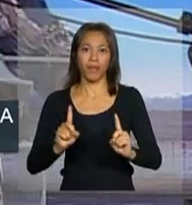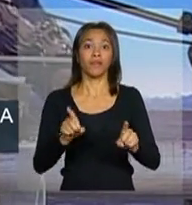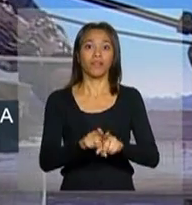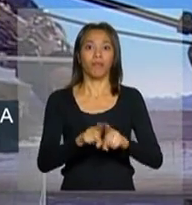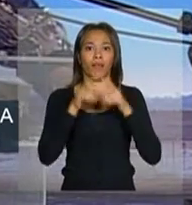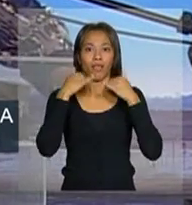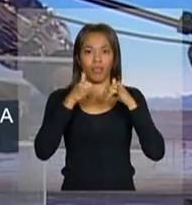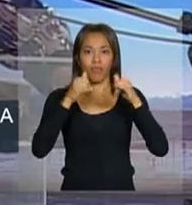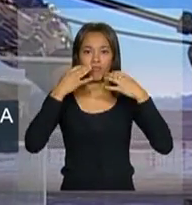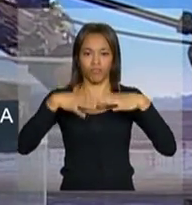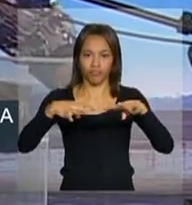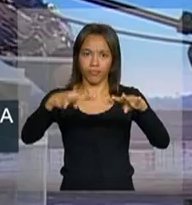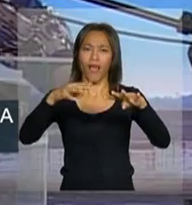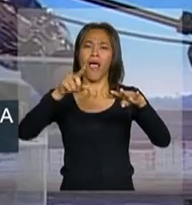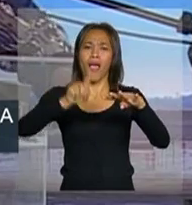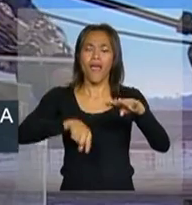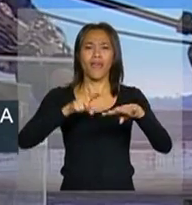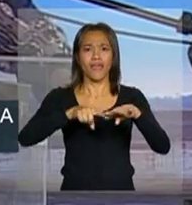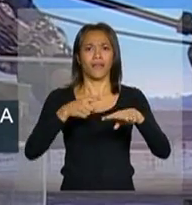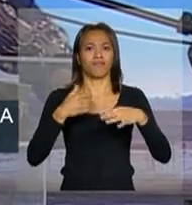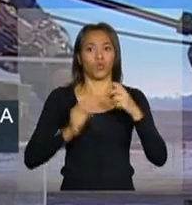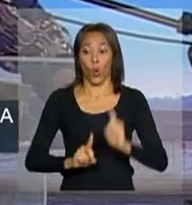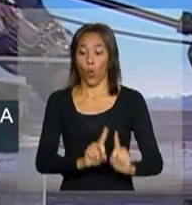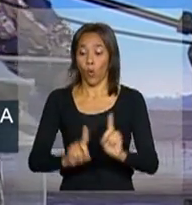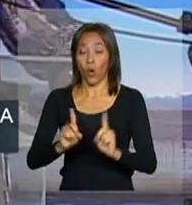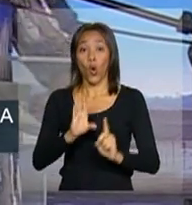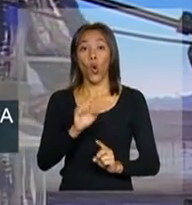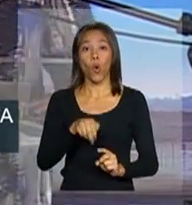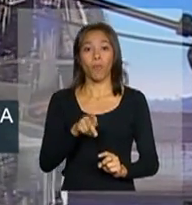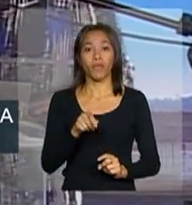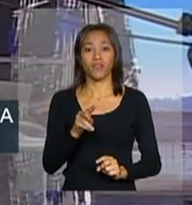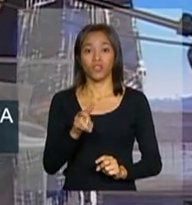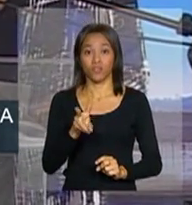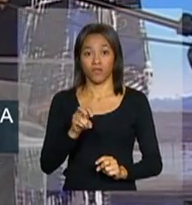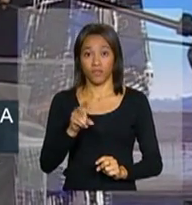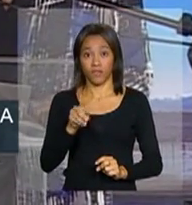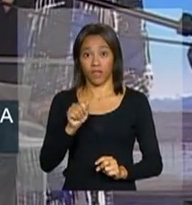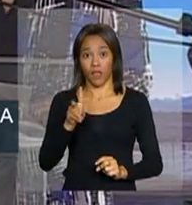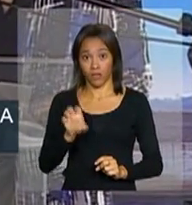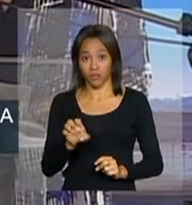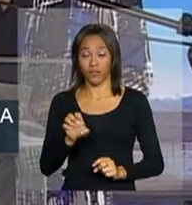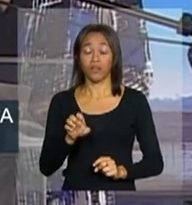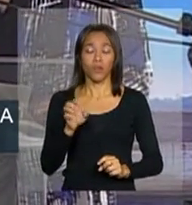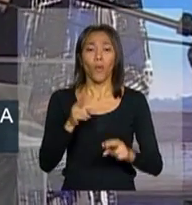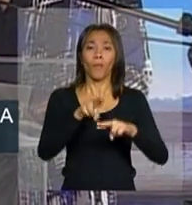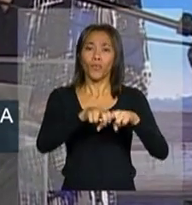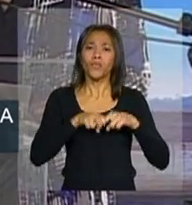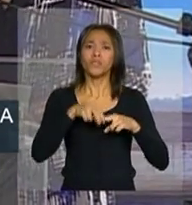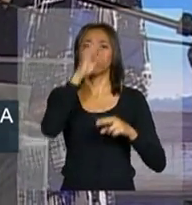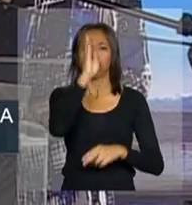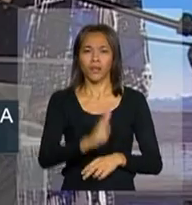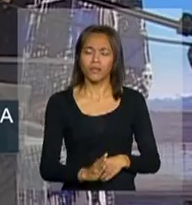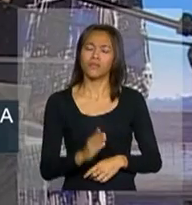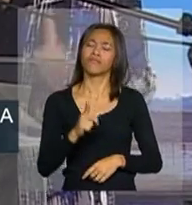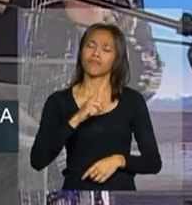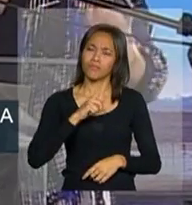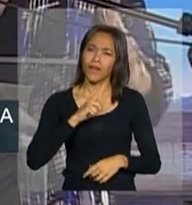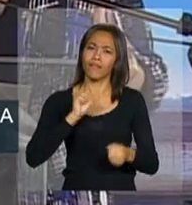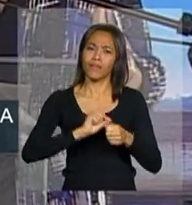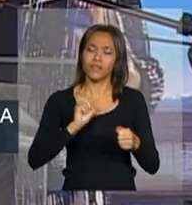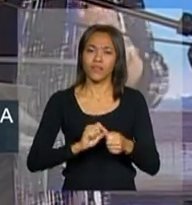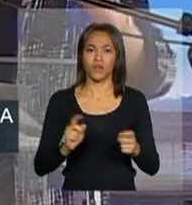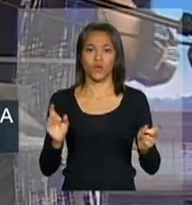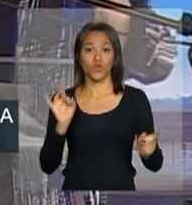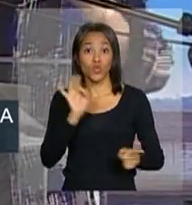elétrica também é um fator de competitividade. Por isso, o Brasil está fazendo algo que só